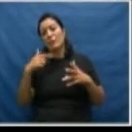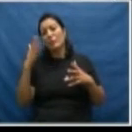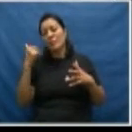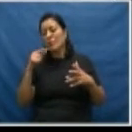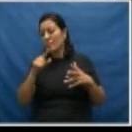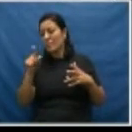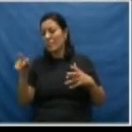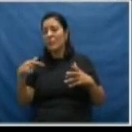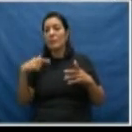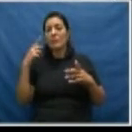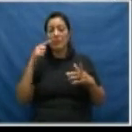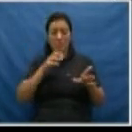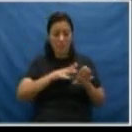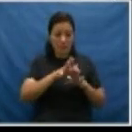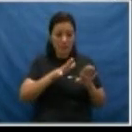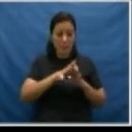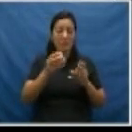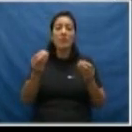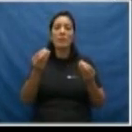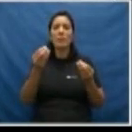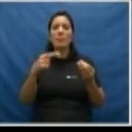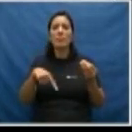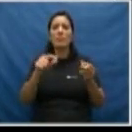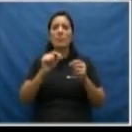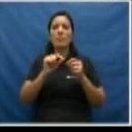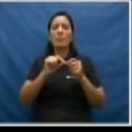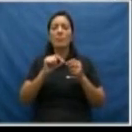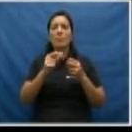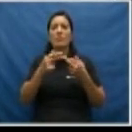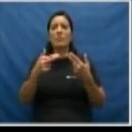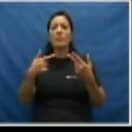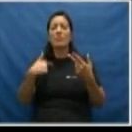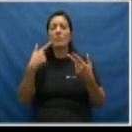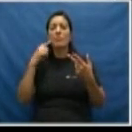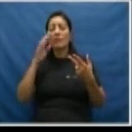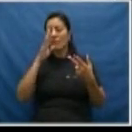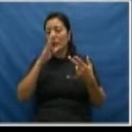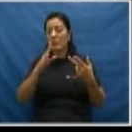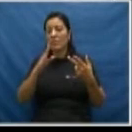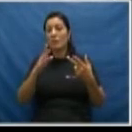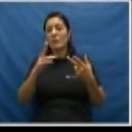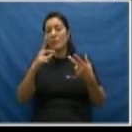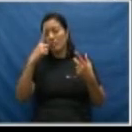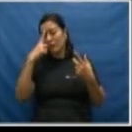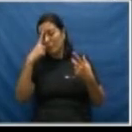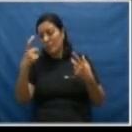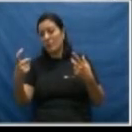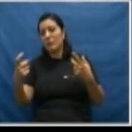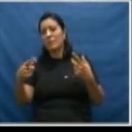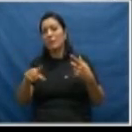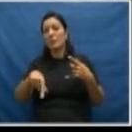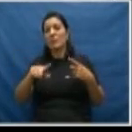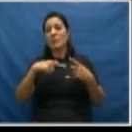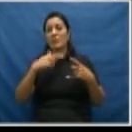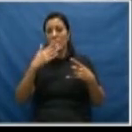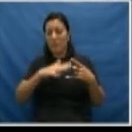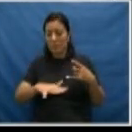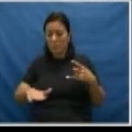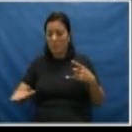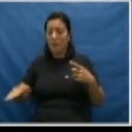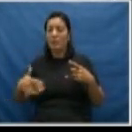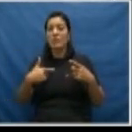identificar e saibam orientar e do que fazer nos casos identificados de violência contra a mulher e contra as crianças.